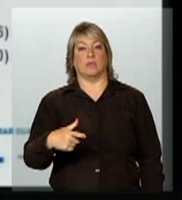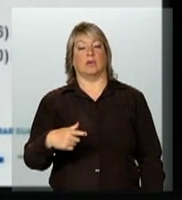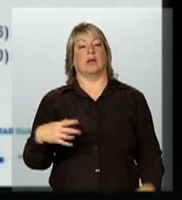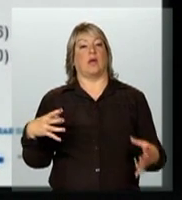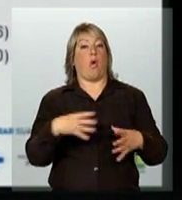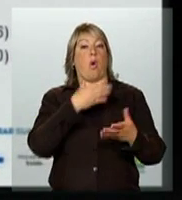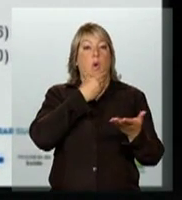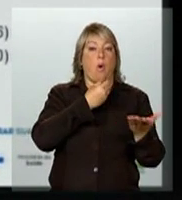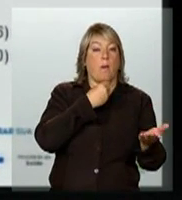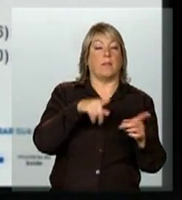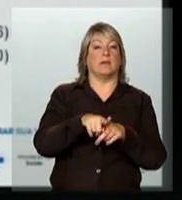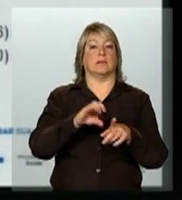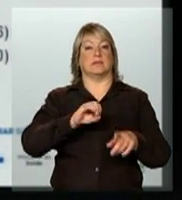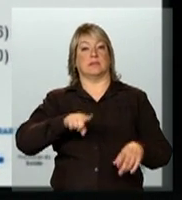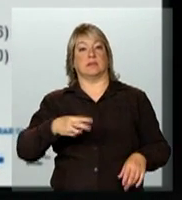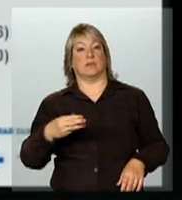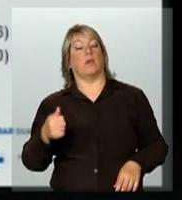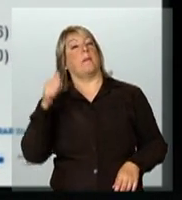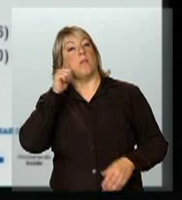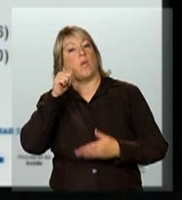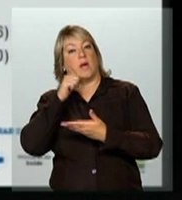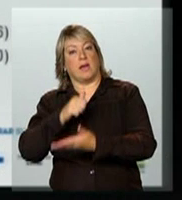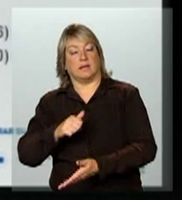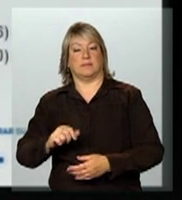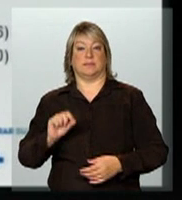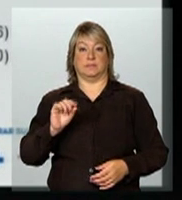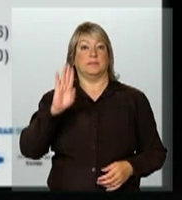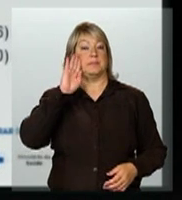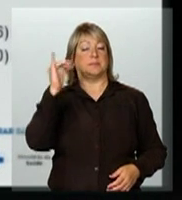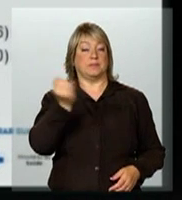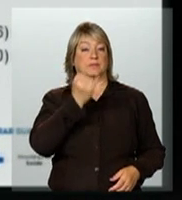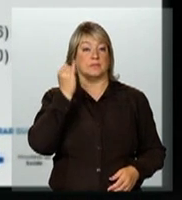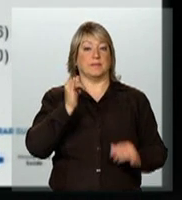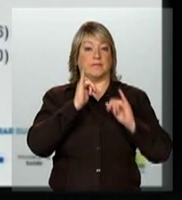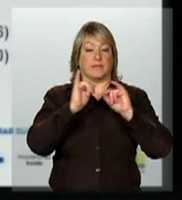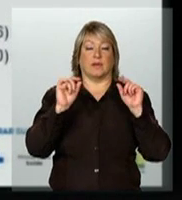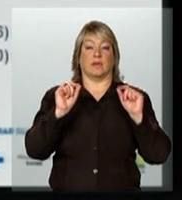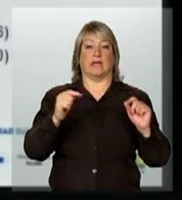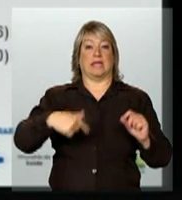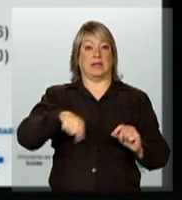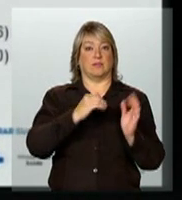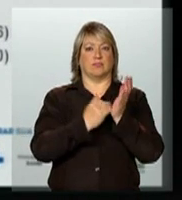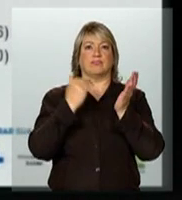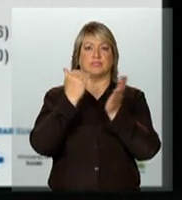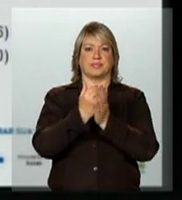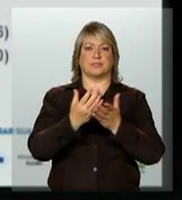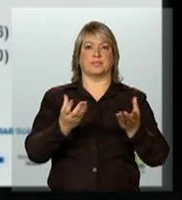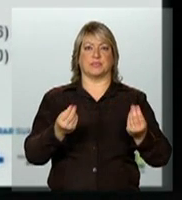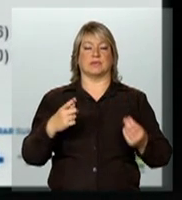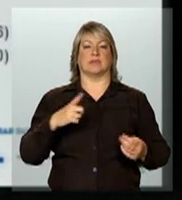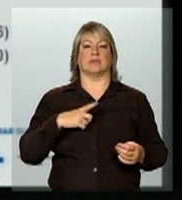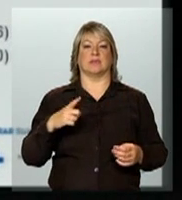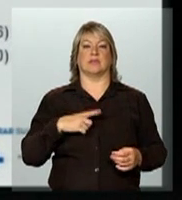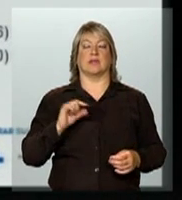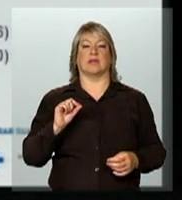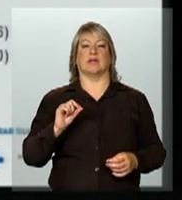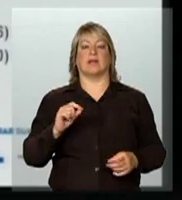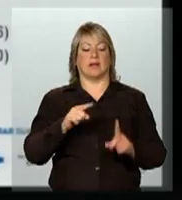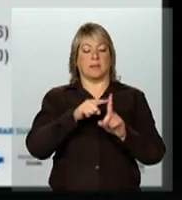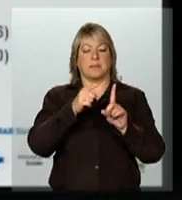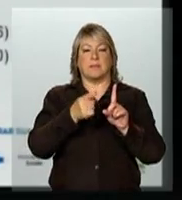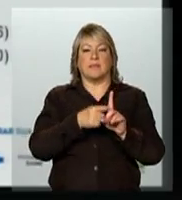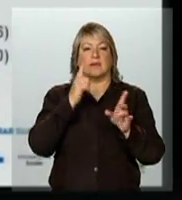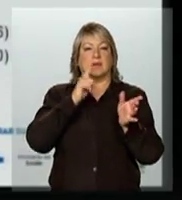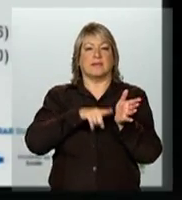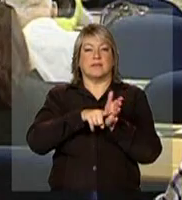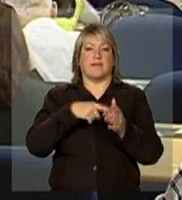,31 e mulheres. É importante aqui chamar também a atenção esse aumento importante que a gente teve na cobertura do pré-natal, num período